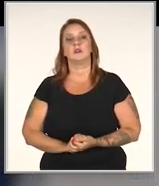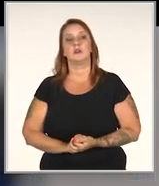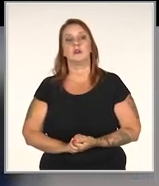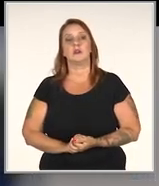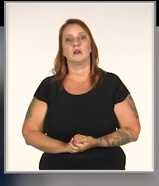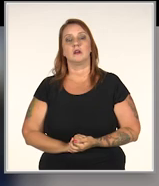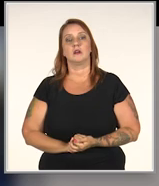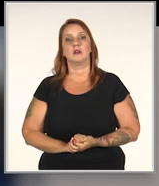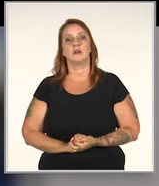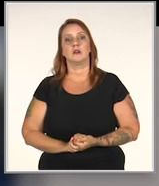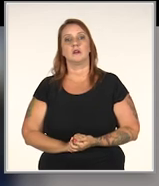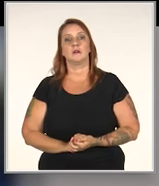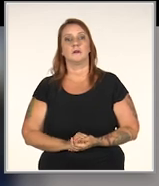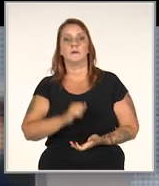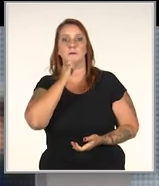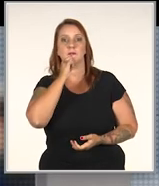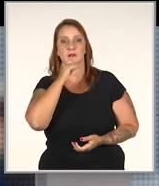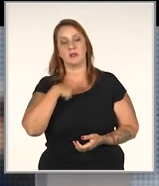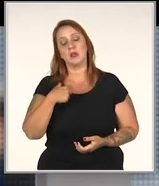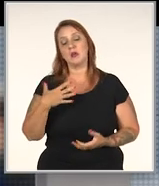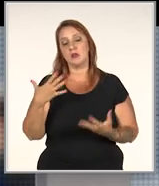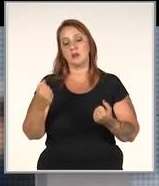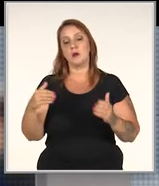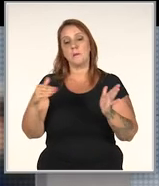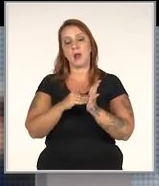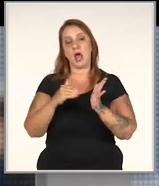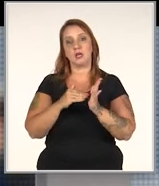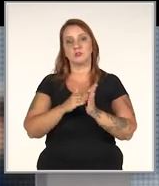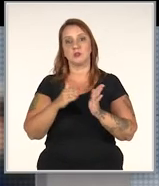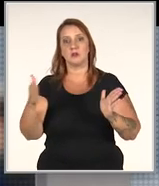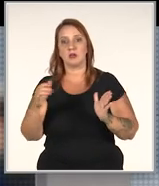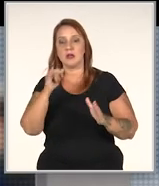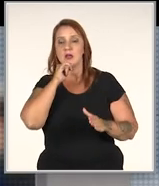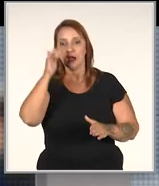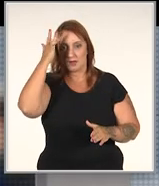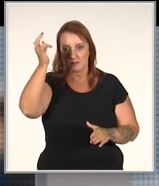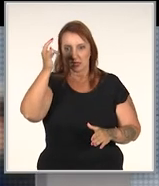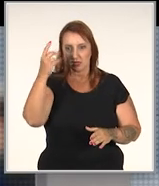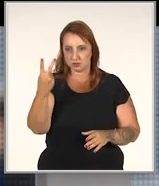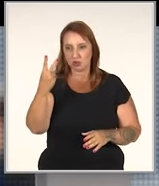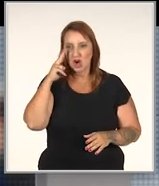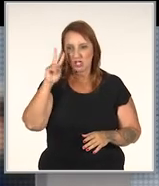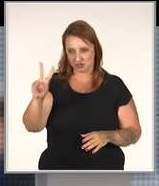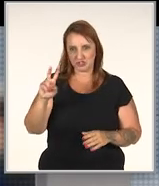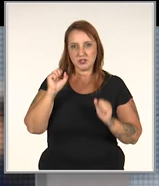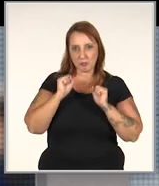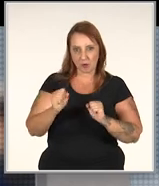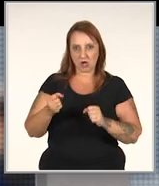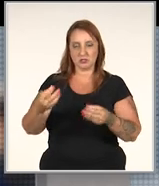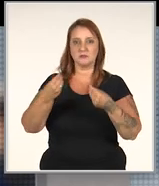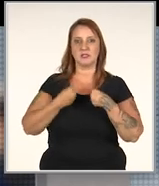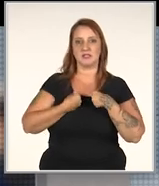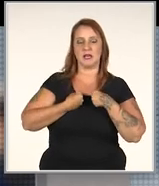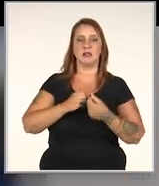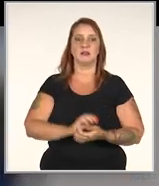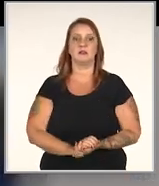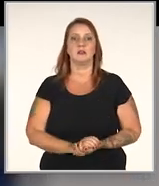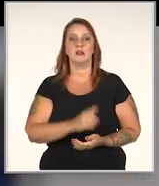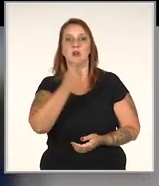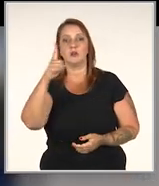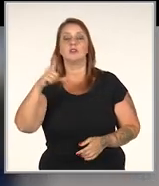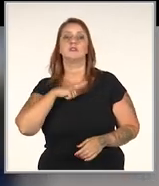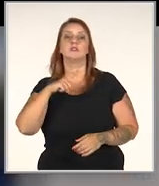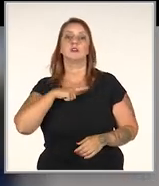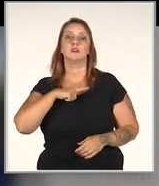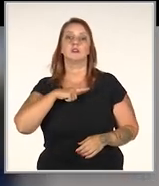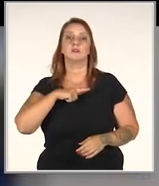E, por outro lado, ele abre uma outra sessão. Por exemplo, ah, eu cedo o prazo. Então, eu ia receber amanhã? Eu posso receber daqui dois dias. E,